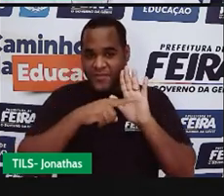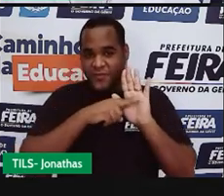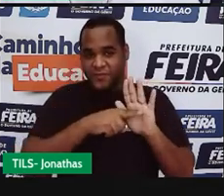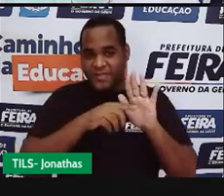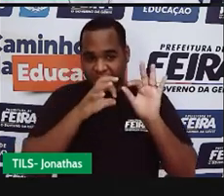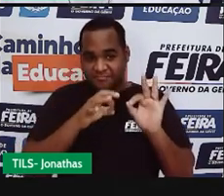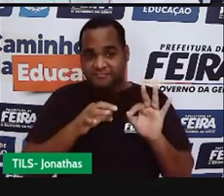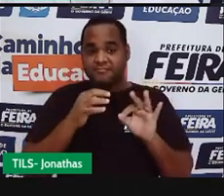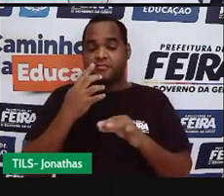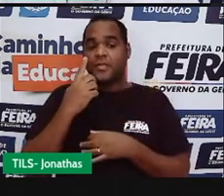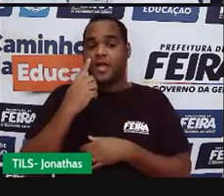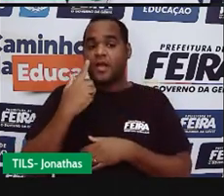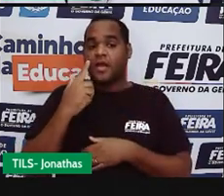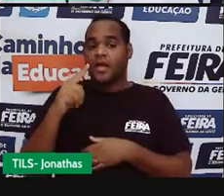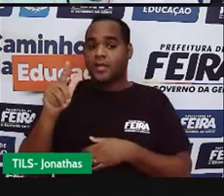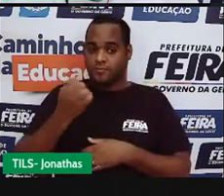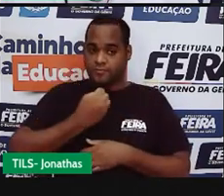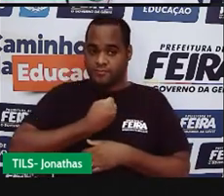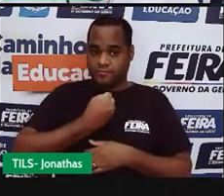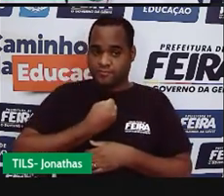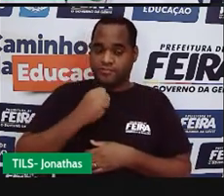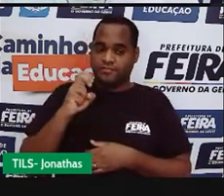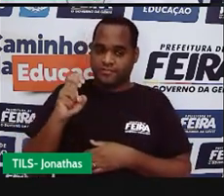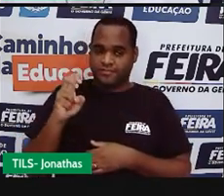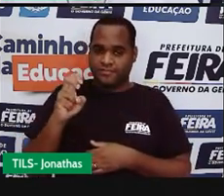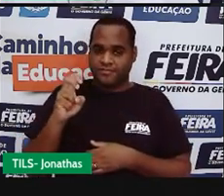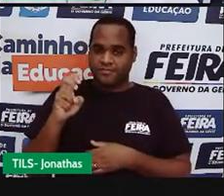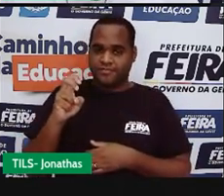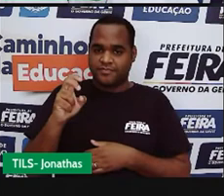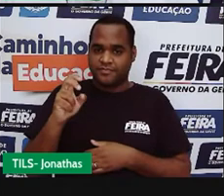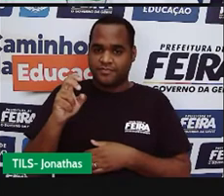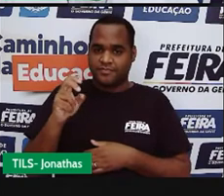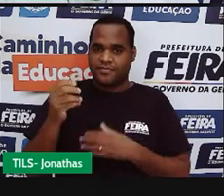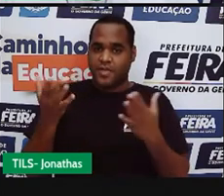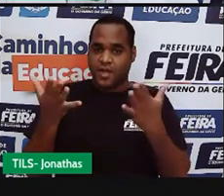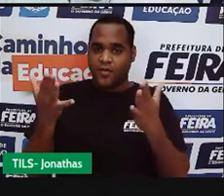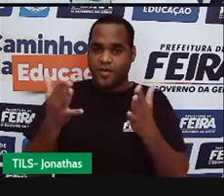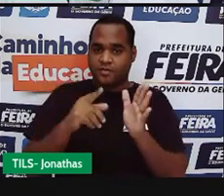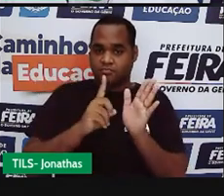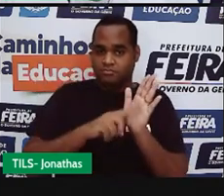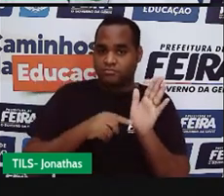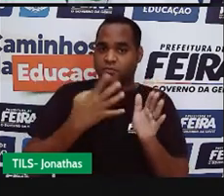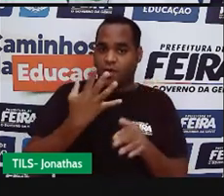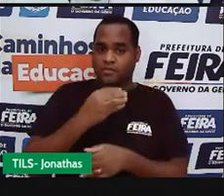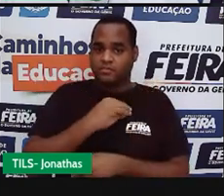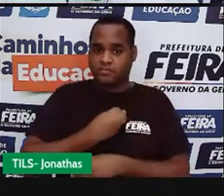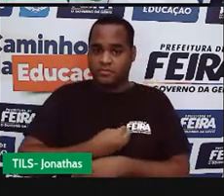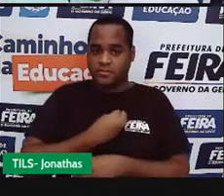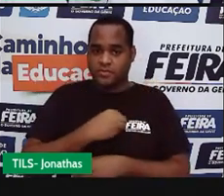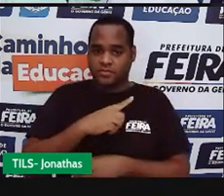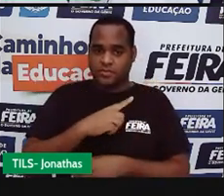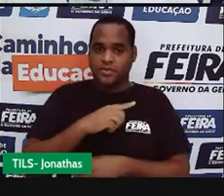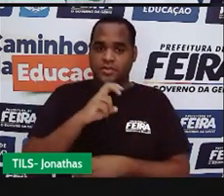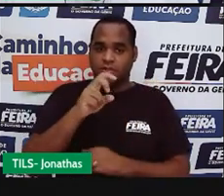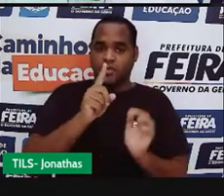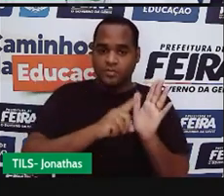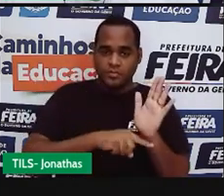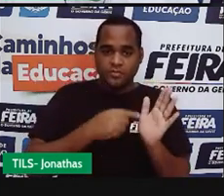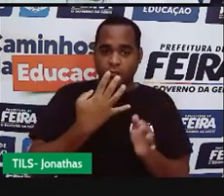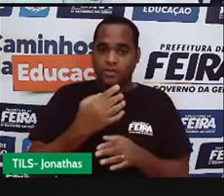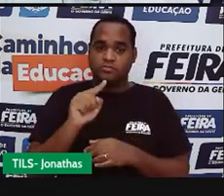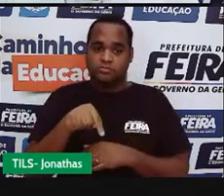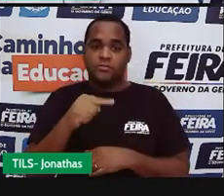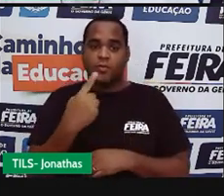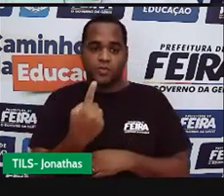Peguei o lado cinco e vou fazer menos o lado quatro. Cinco menos quatro dá um.